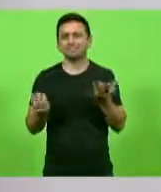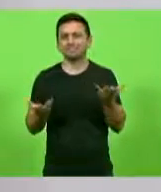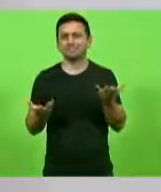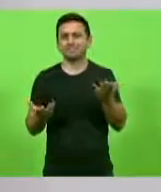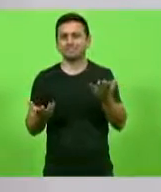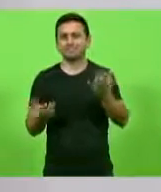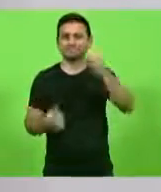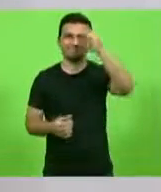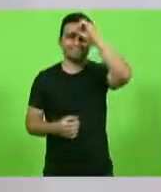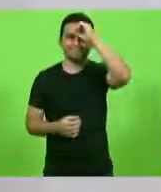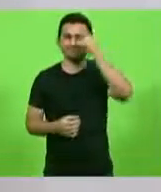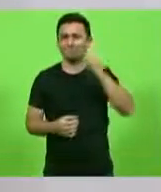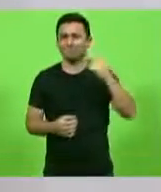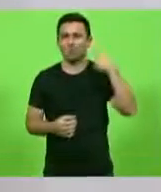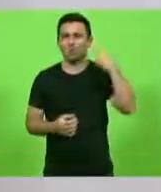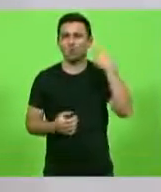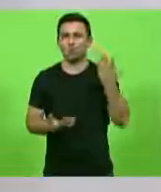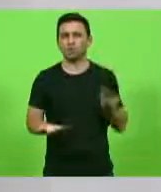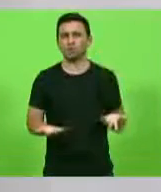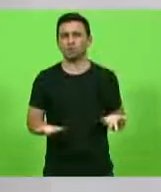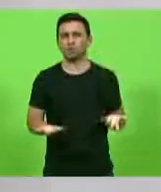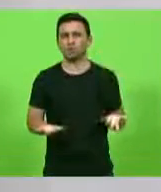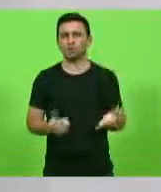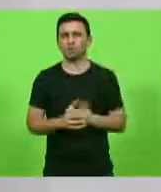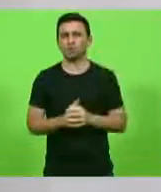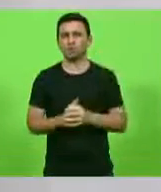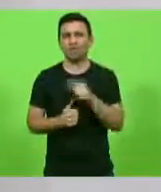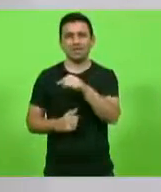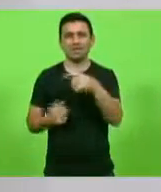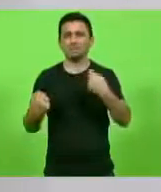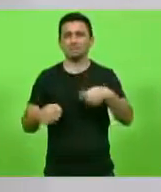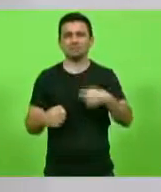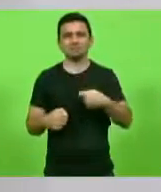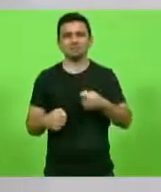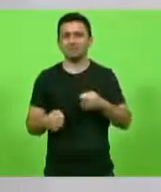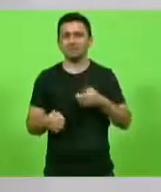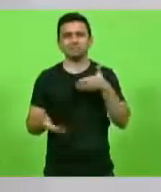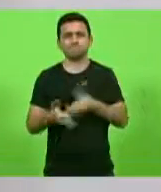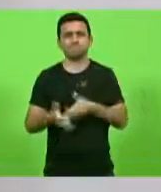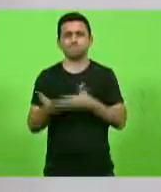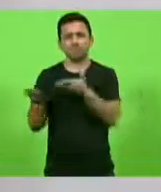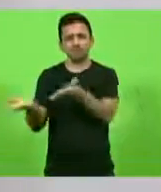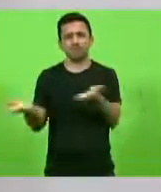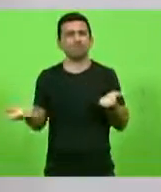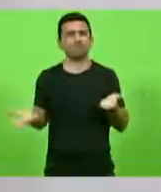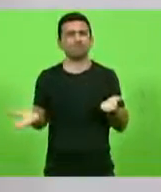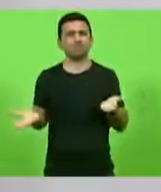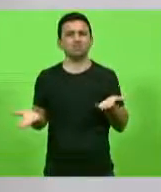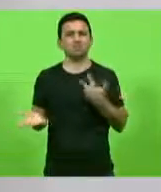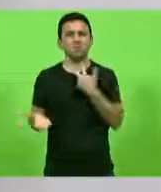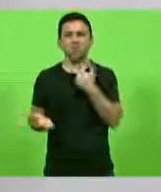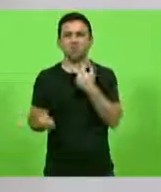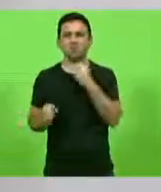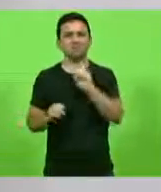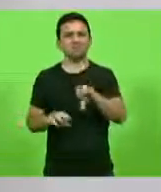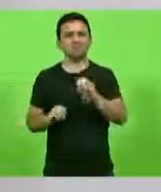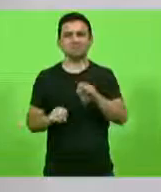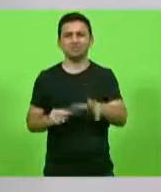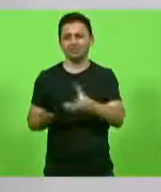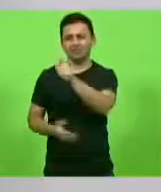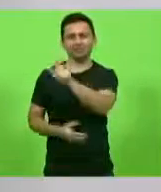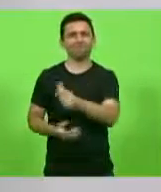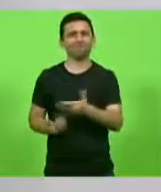mental. Esse cara tem que ser interditado. Não pode elecionar uma pessoa dessa.